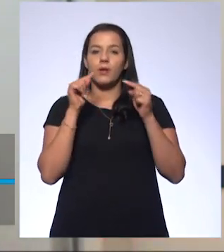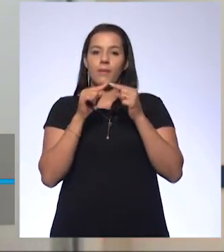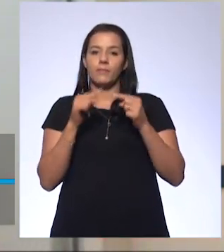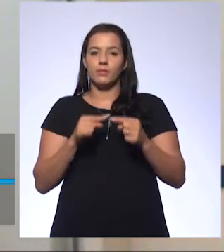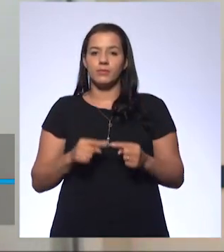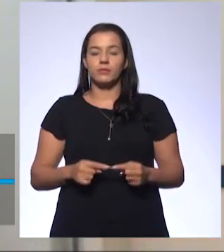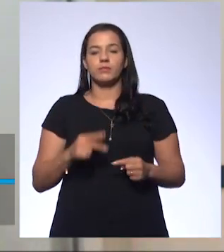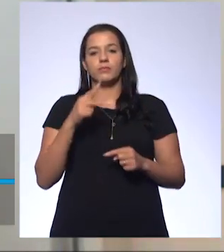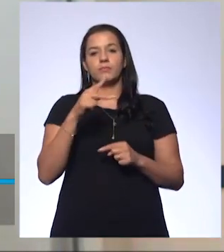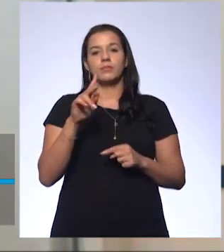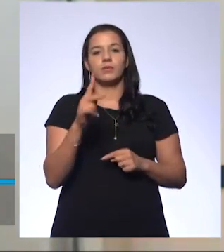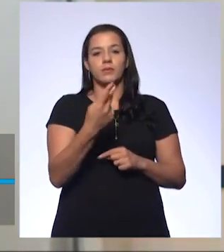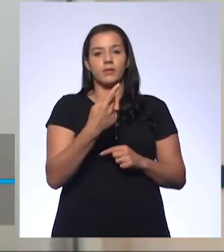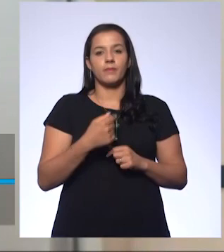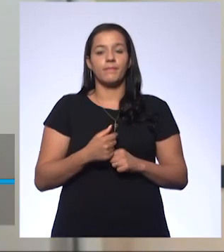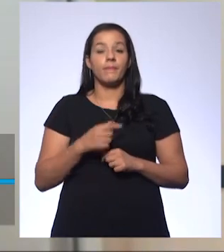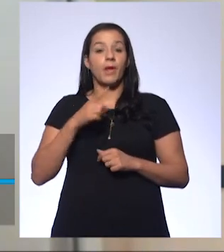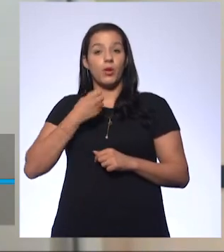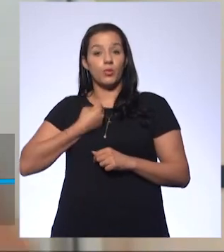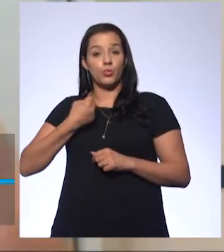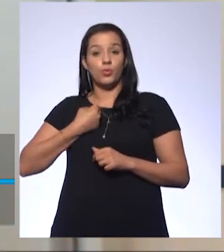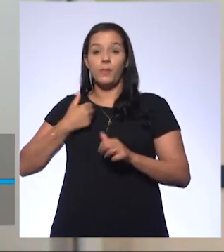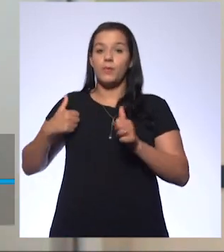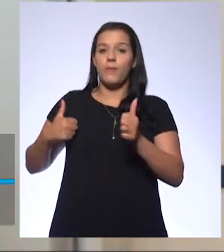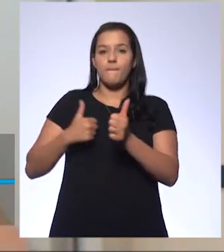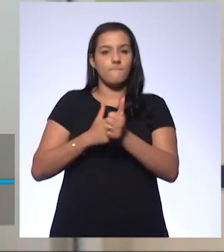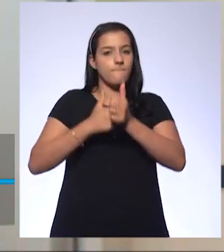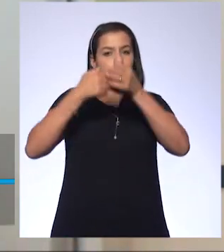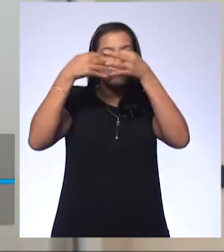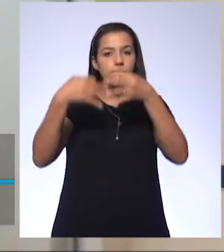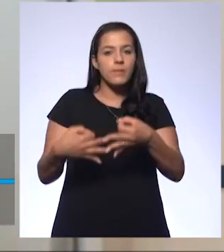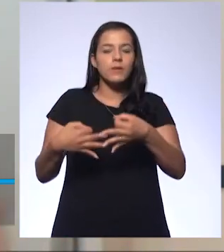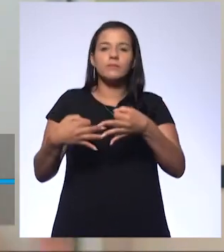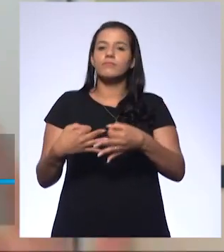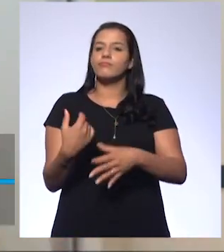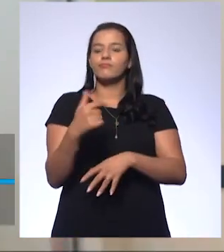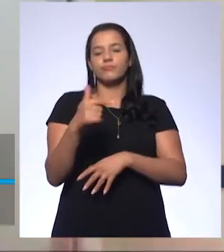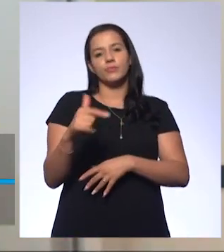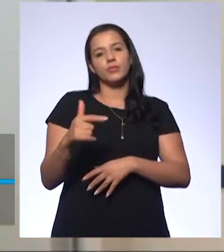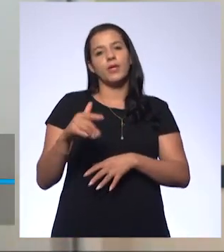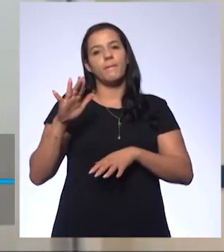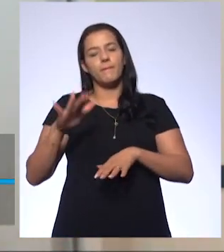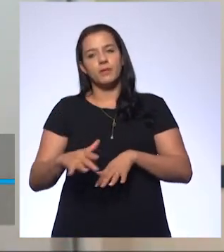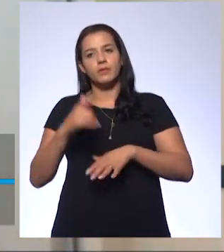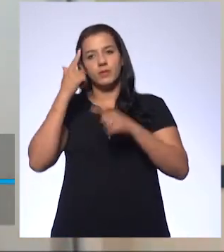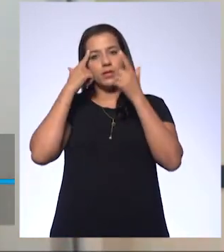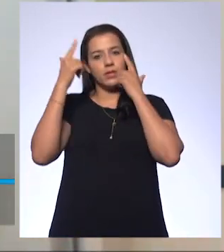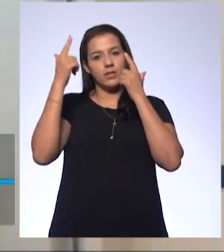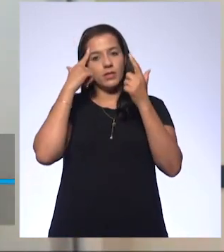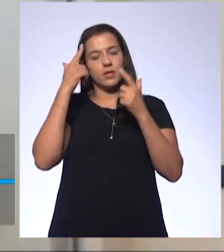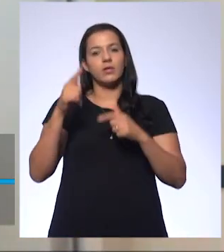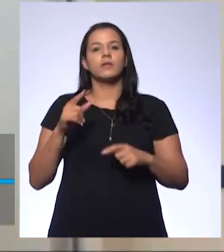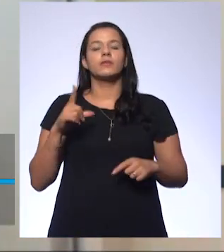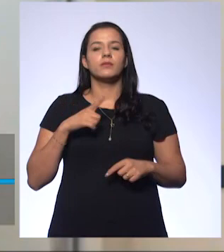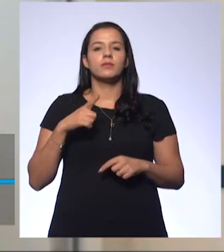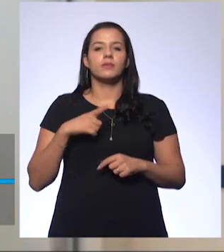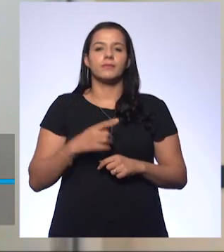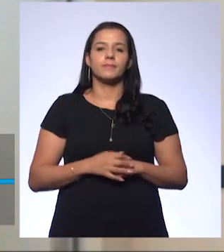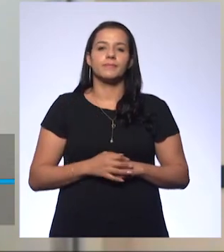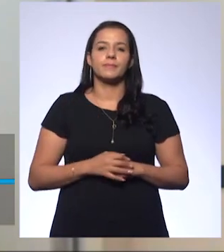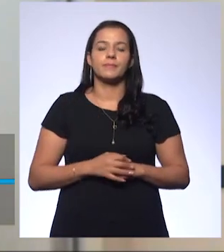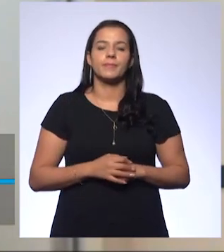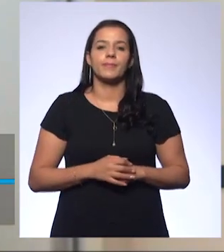Não temos precisão numérica, mas nós temos ideia da acidez ou da basicidade dessa